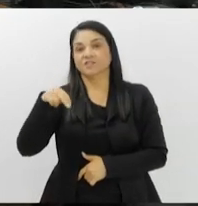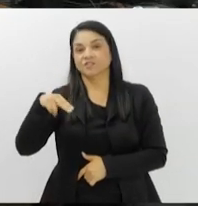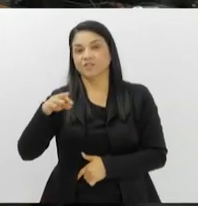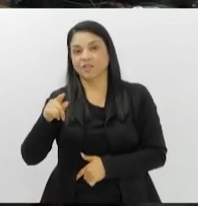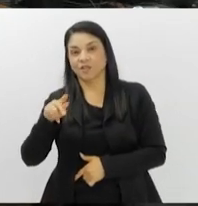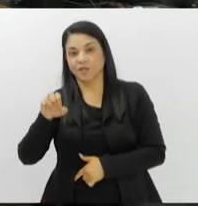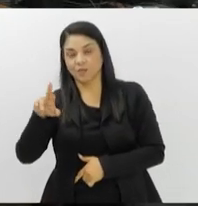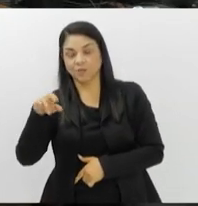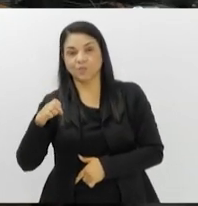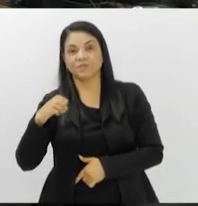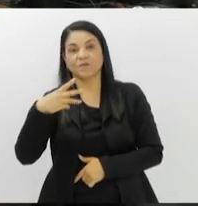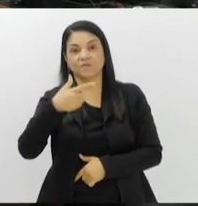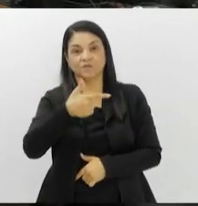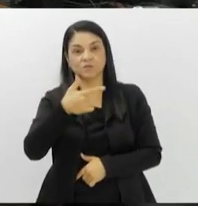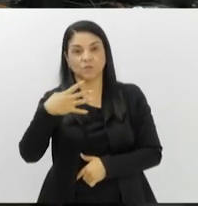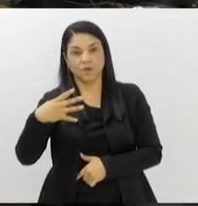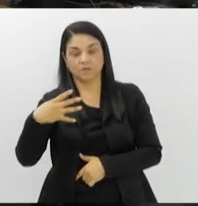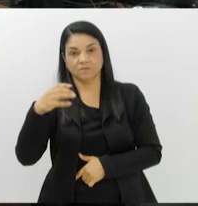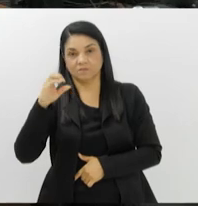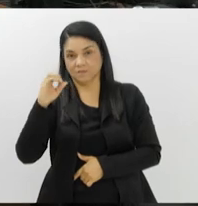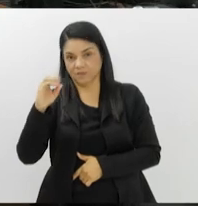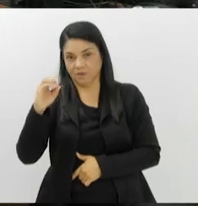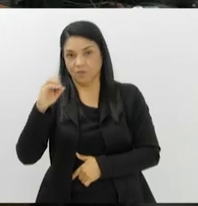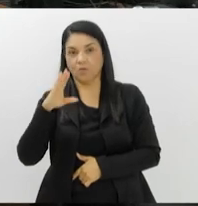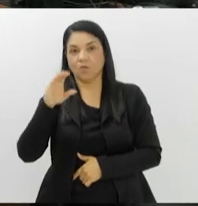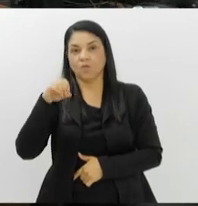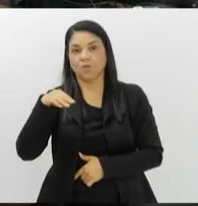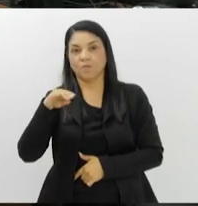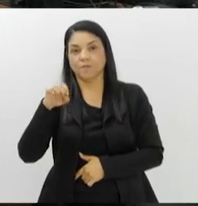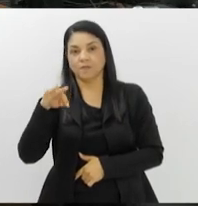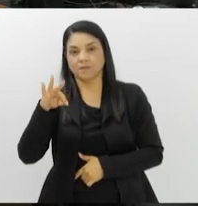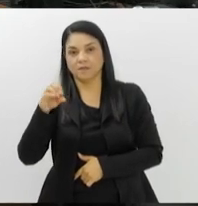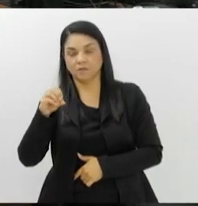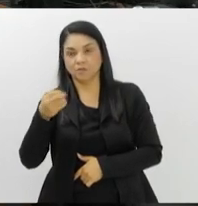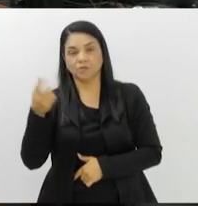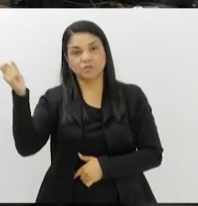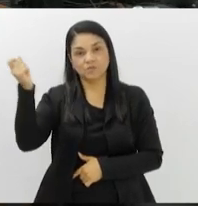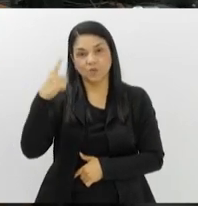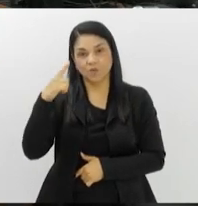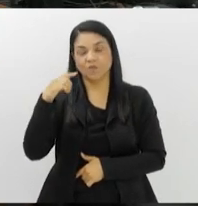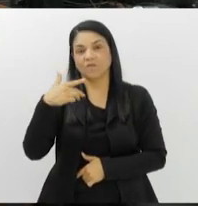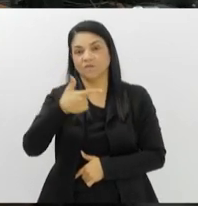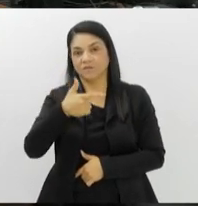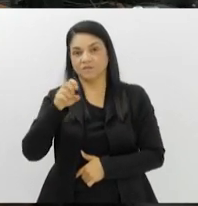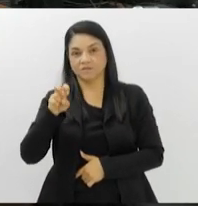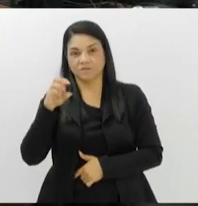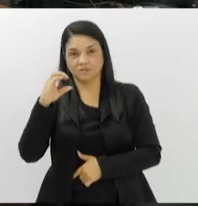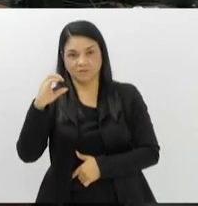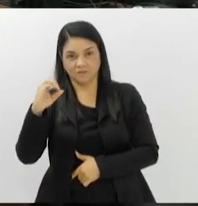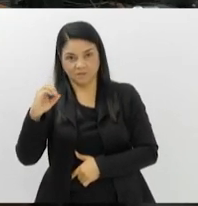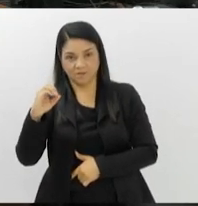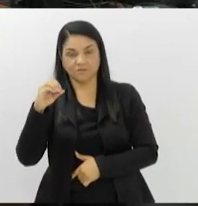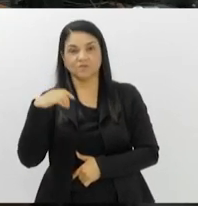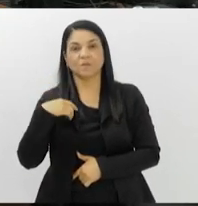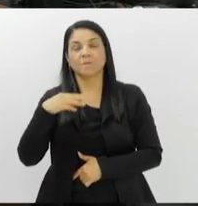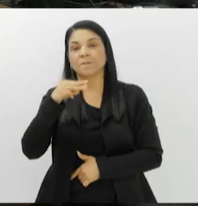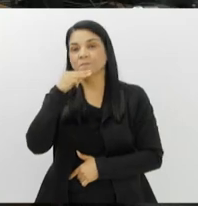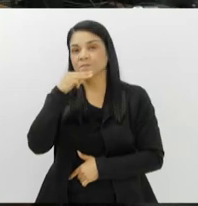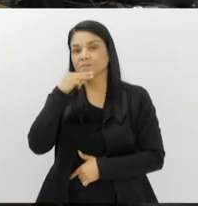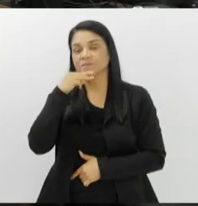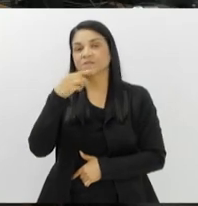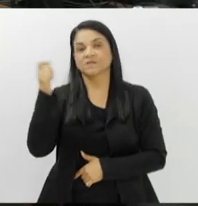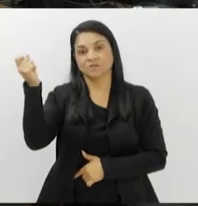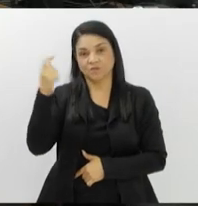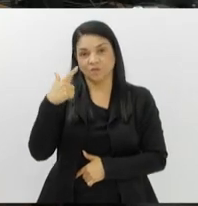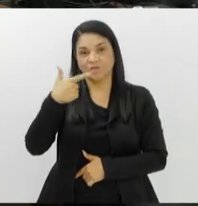sol 24 graus nesse momento, comendador Levi Gasparian também com sol 25 graus, Mangaratiba, sol também 26